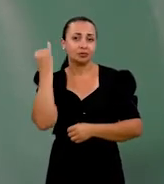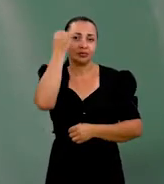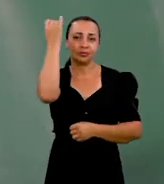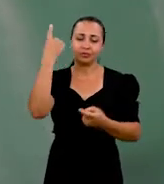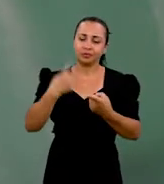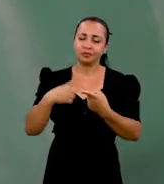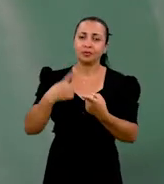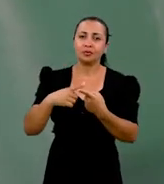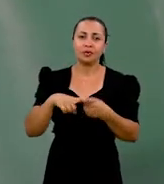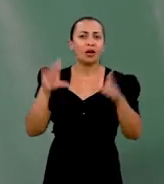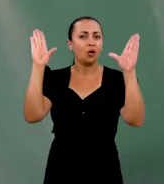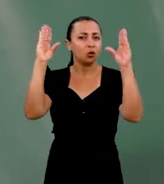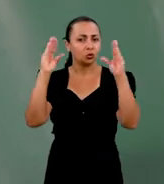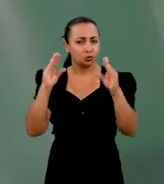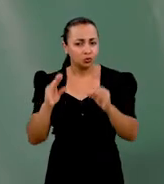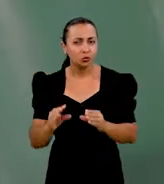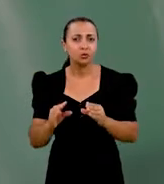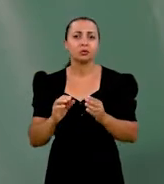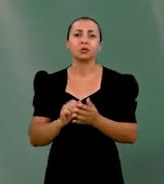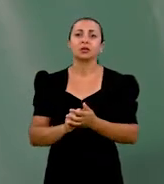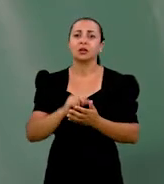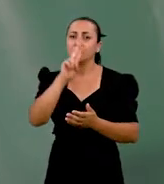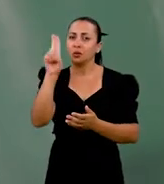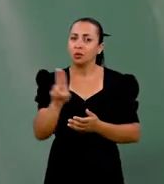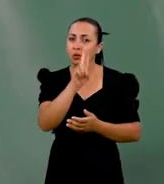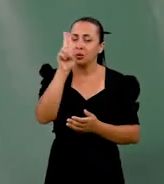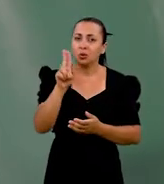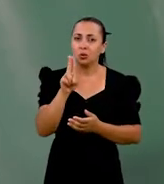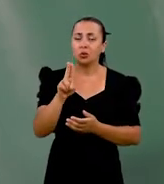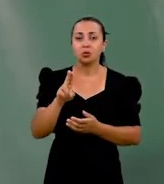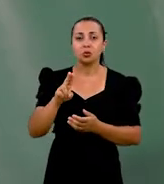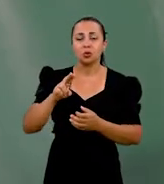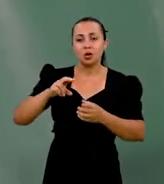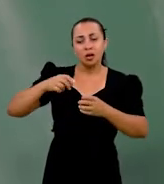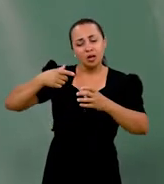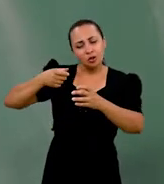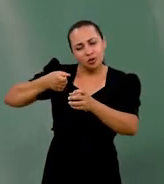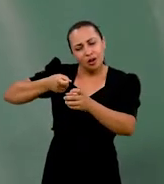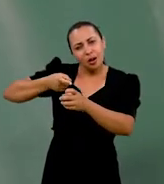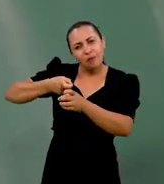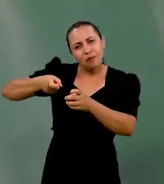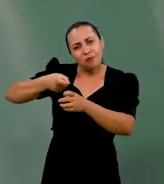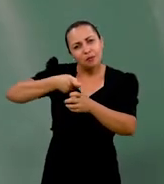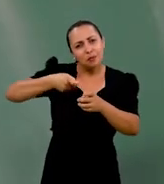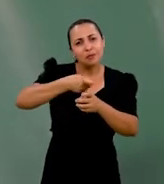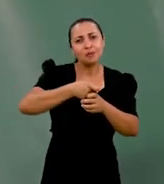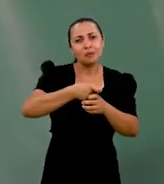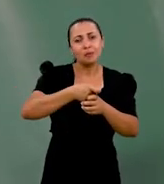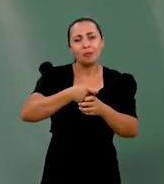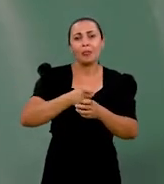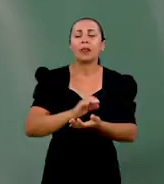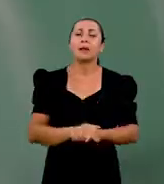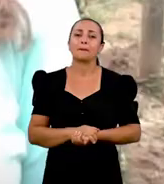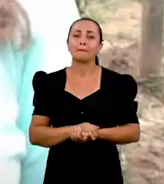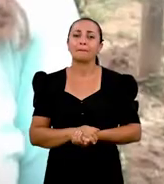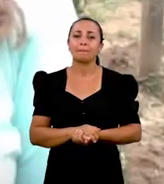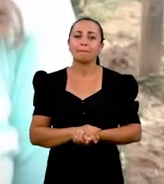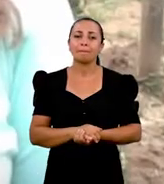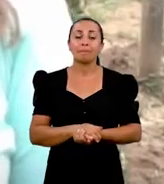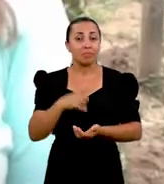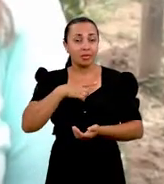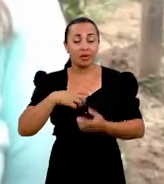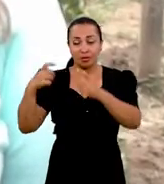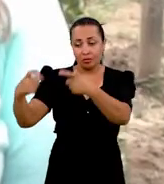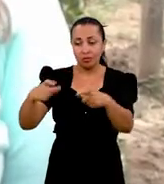importante porque vai reduzir o uso de agrotóxicos através do uso de produtos naturais. Eu tenho